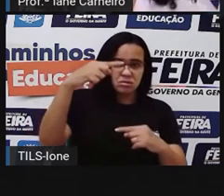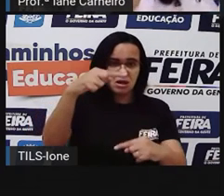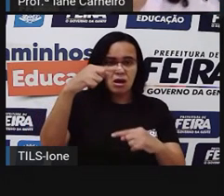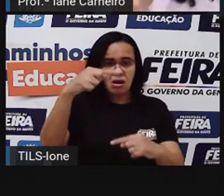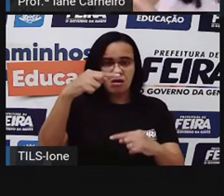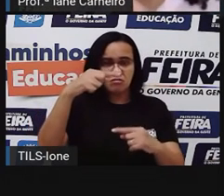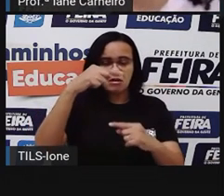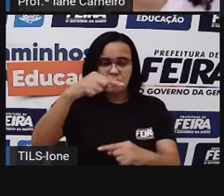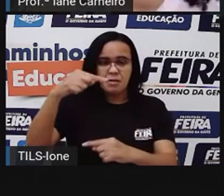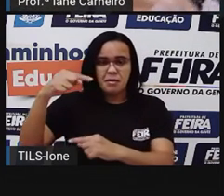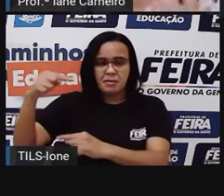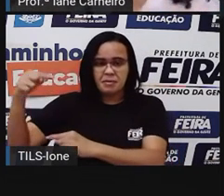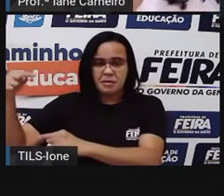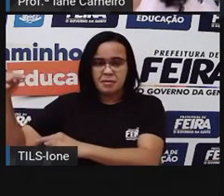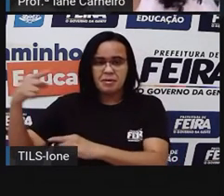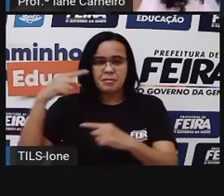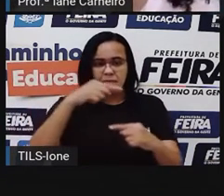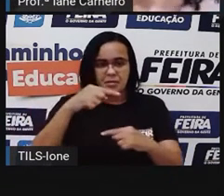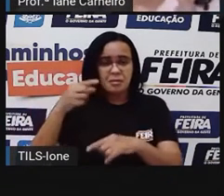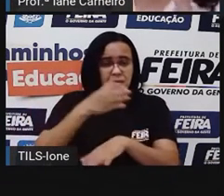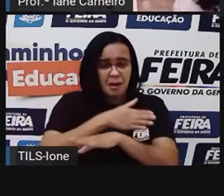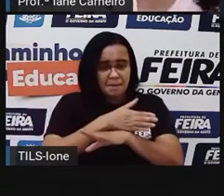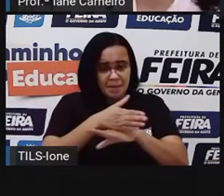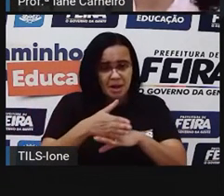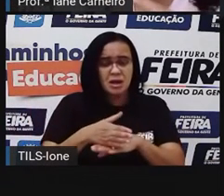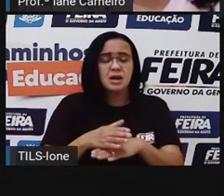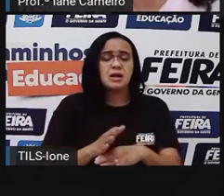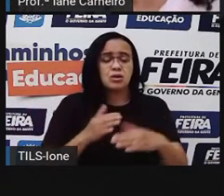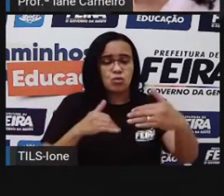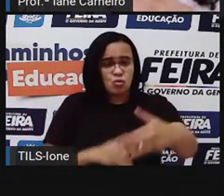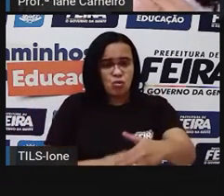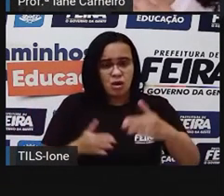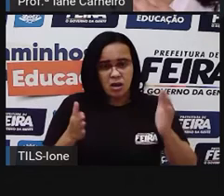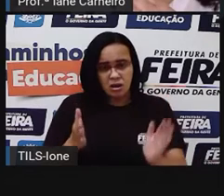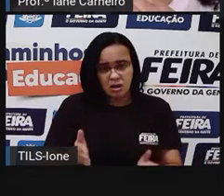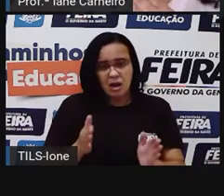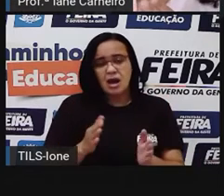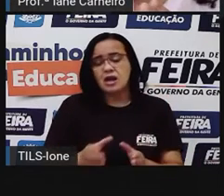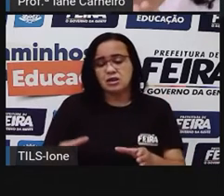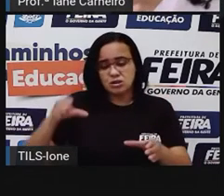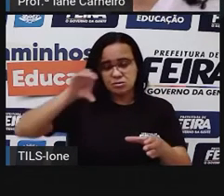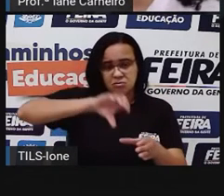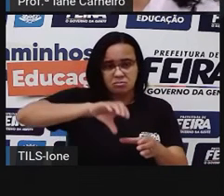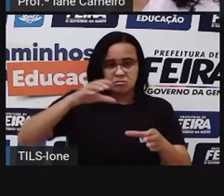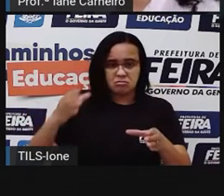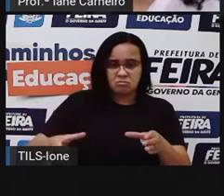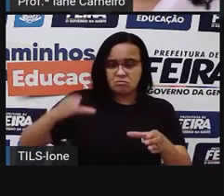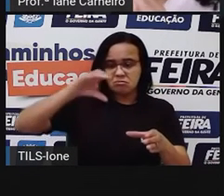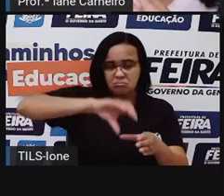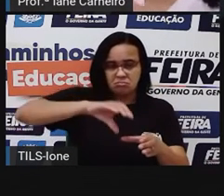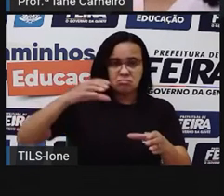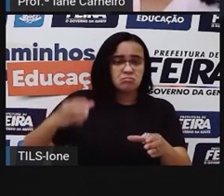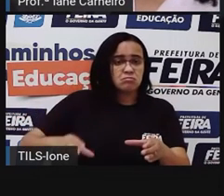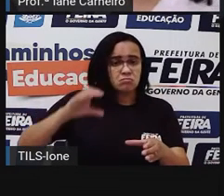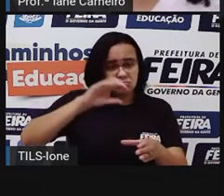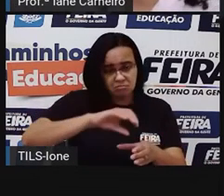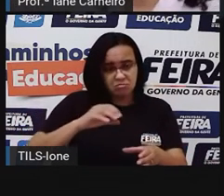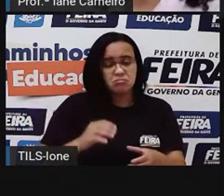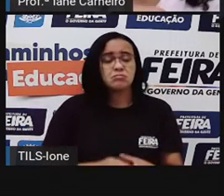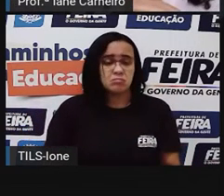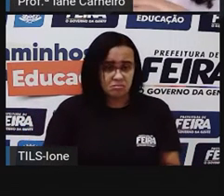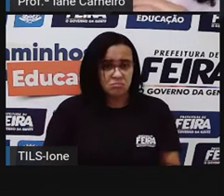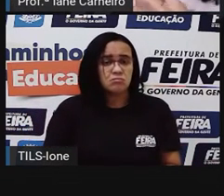No pote, no vaso, na caixa, na latinha, né? Se for leite em pó, ainda tem um outro processo. Se for leite